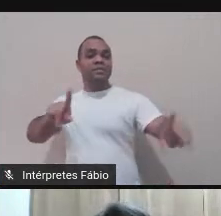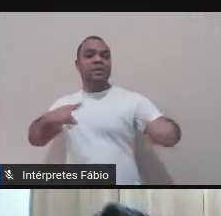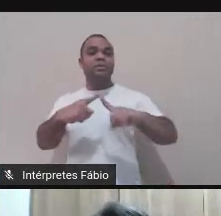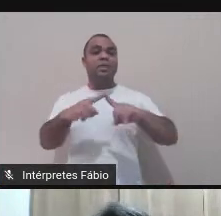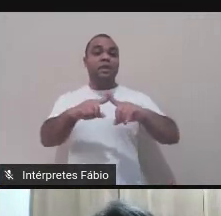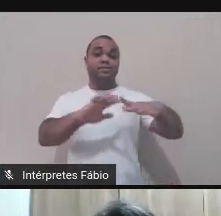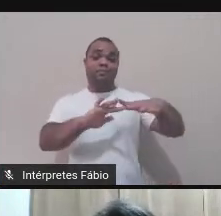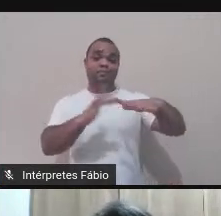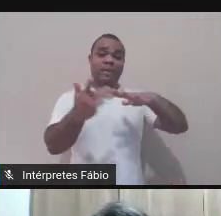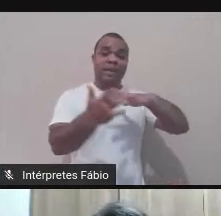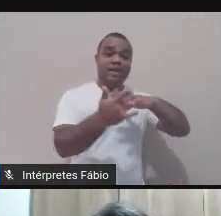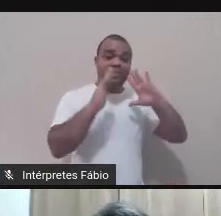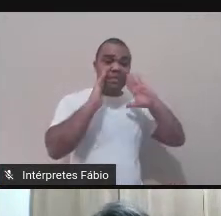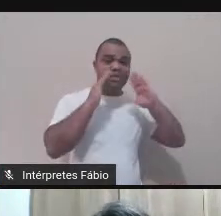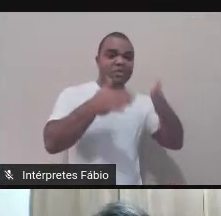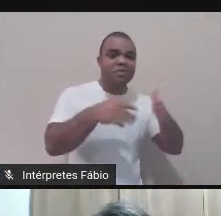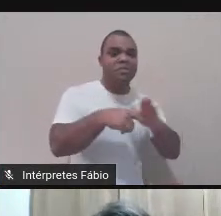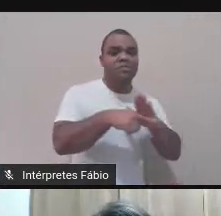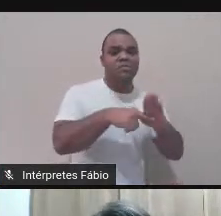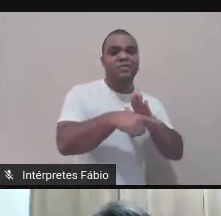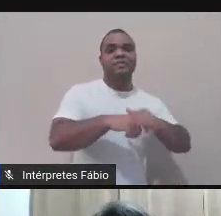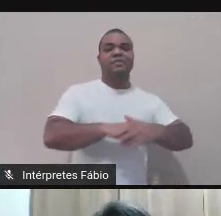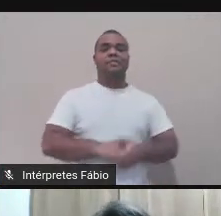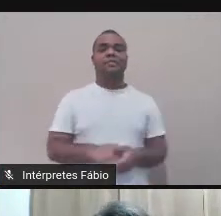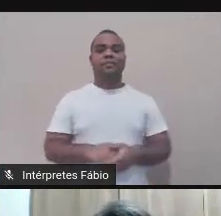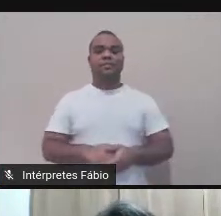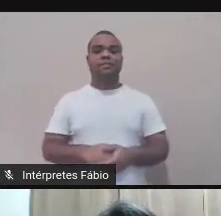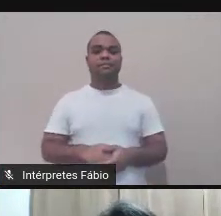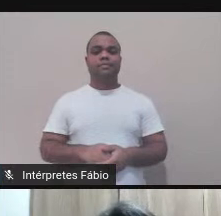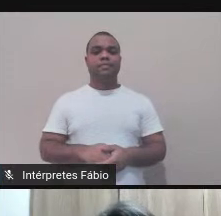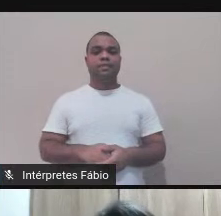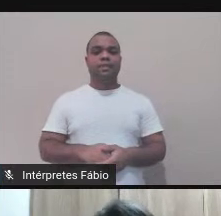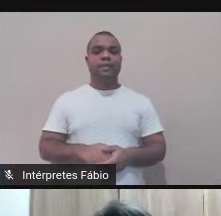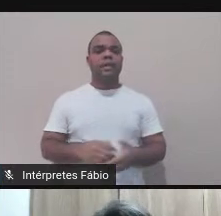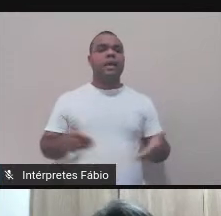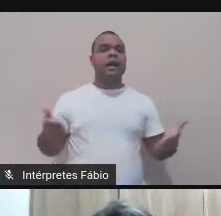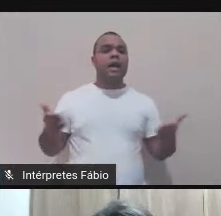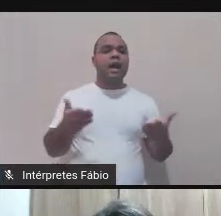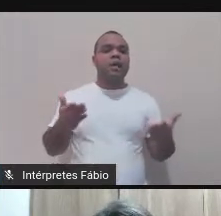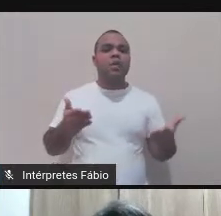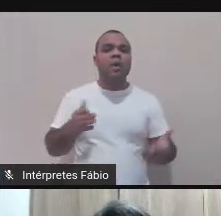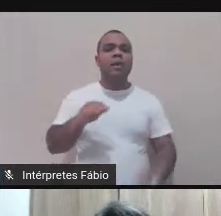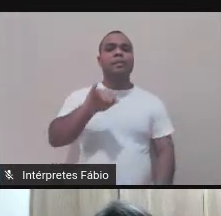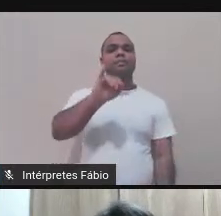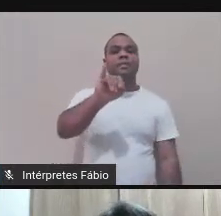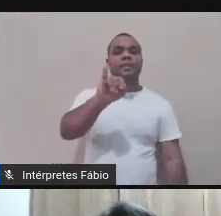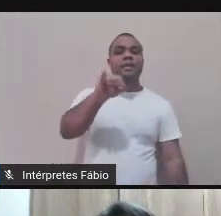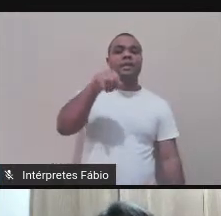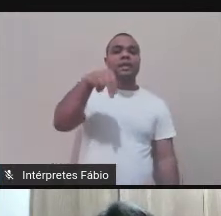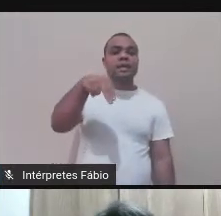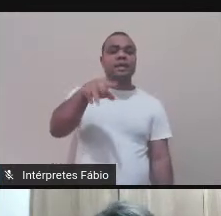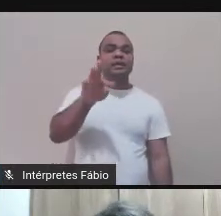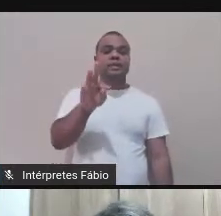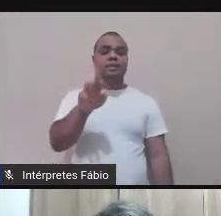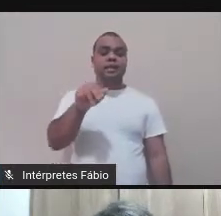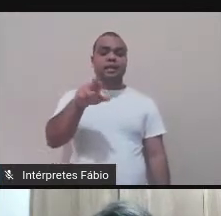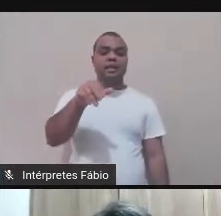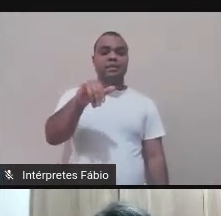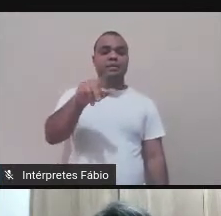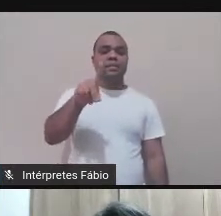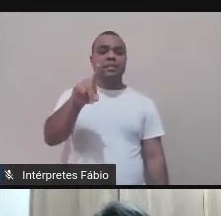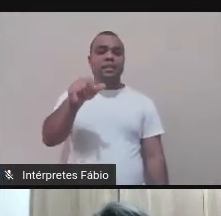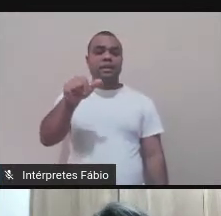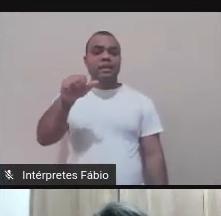vamos lá. O termo intermédia foi usado pela primeira vez no sentido que hoje empregamos em meados dos anos 60.